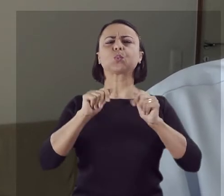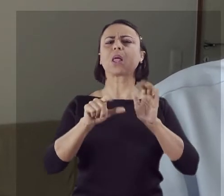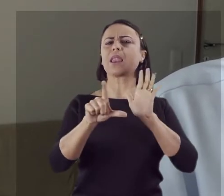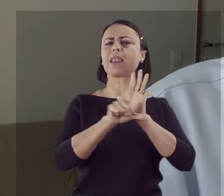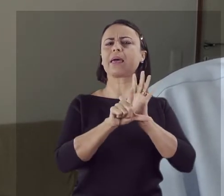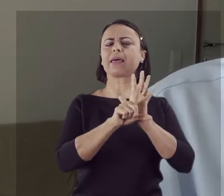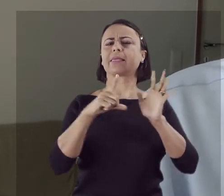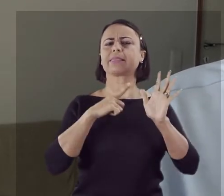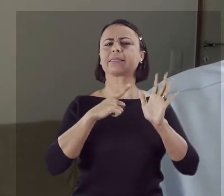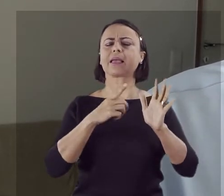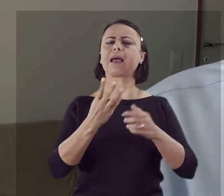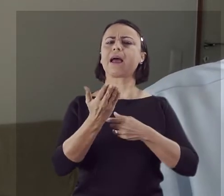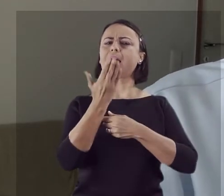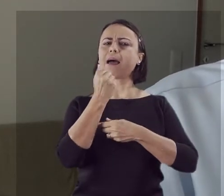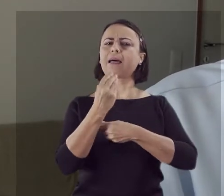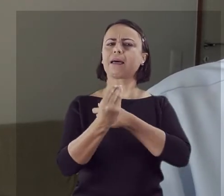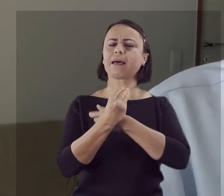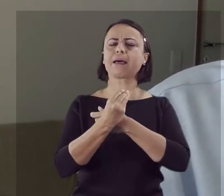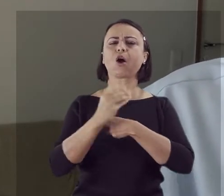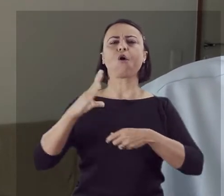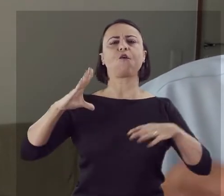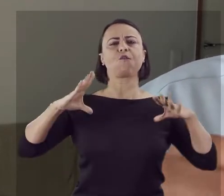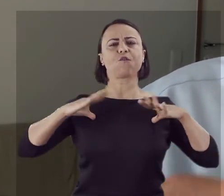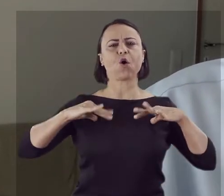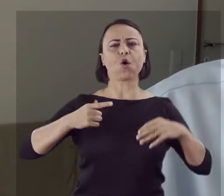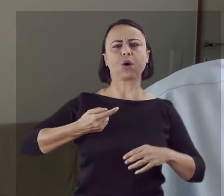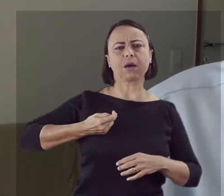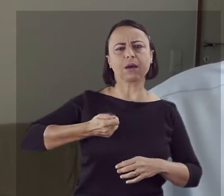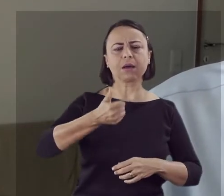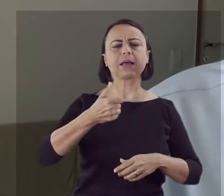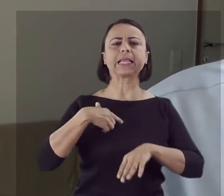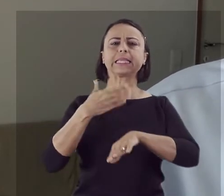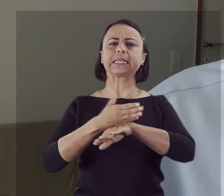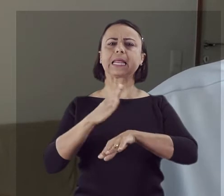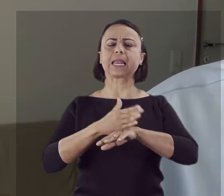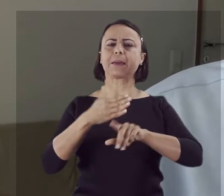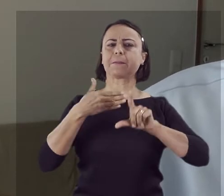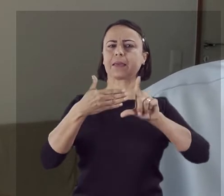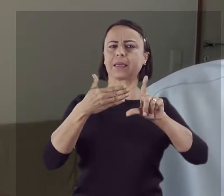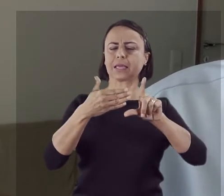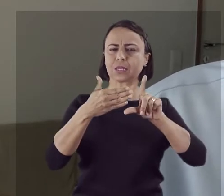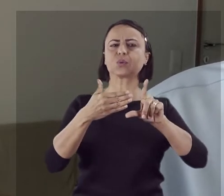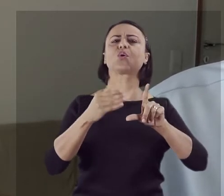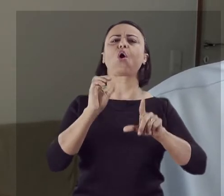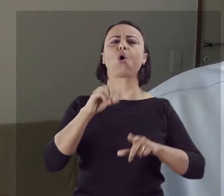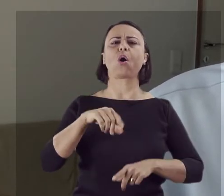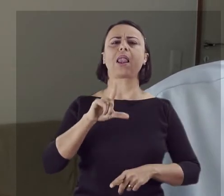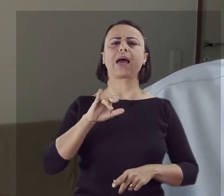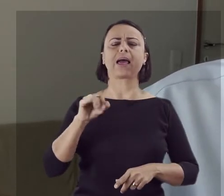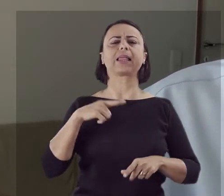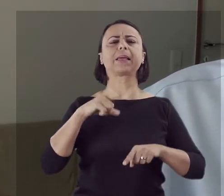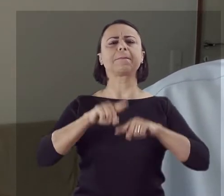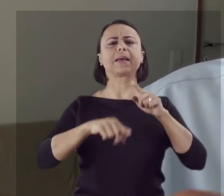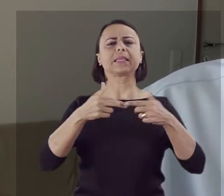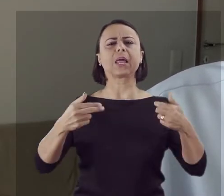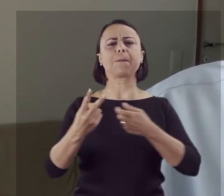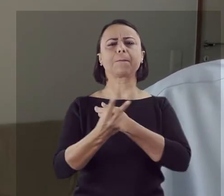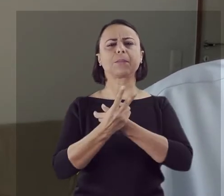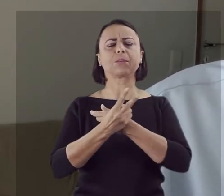prevê. Alimentação, folgas, treinamento online, equipamento de proteção e